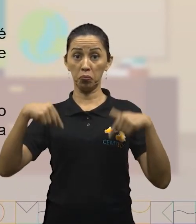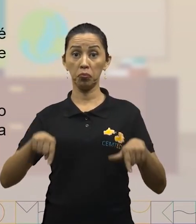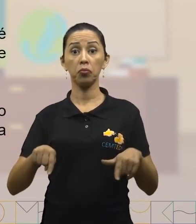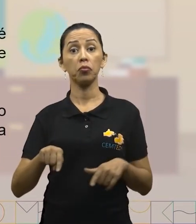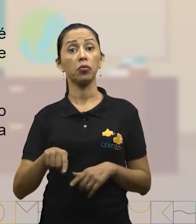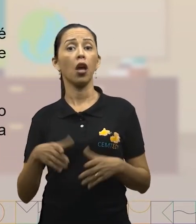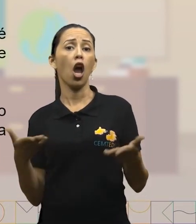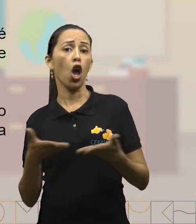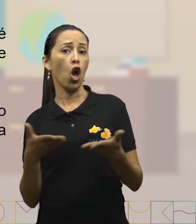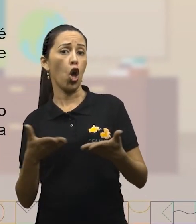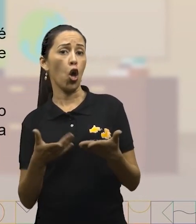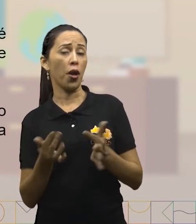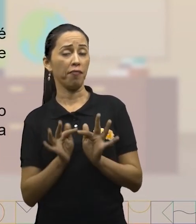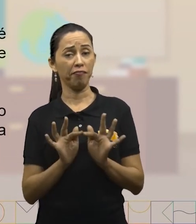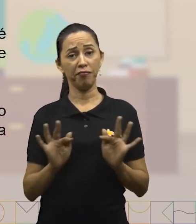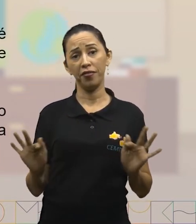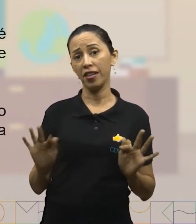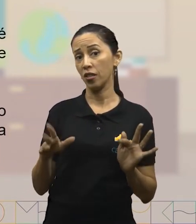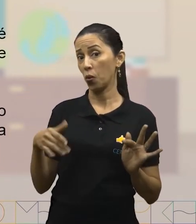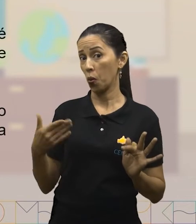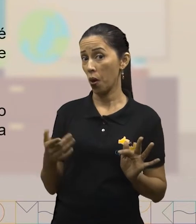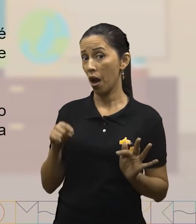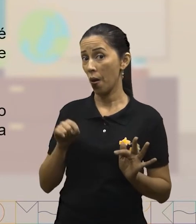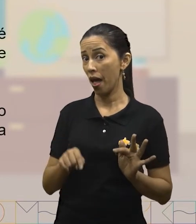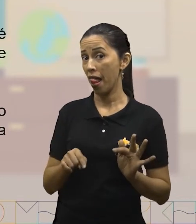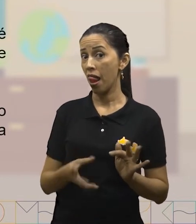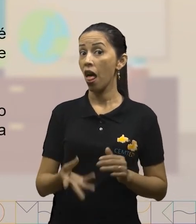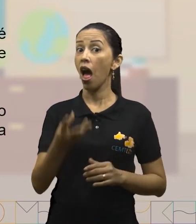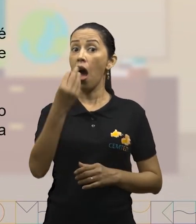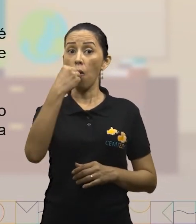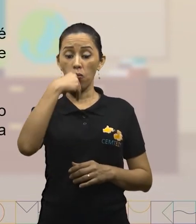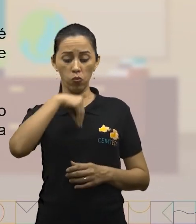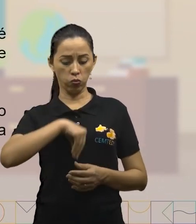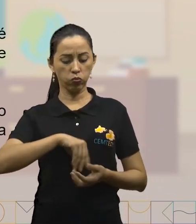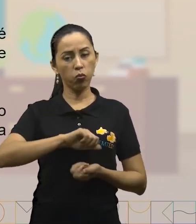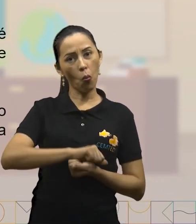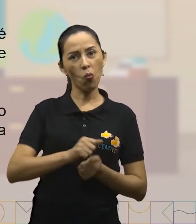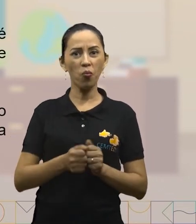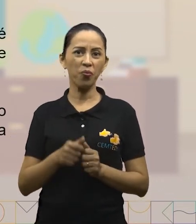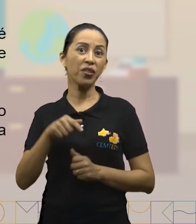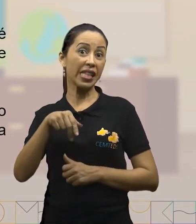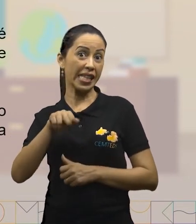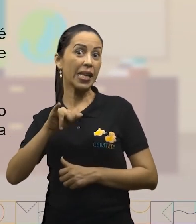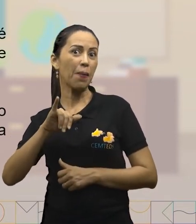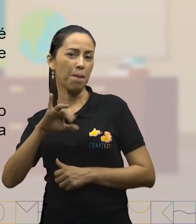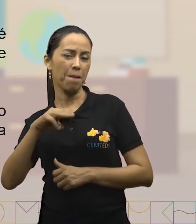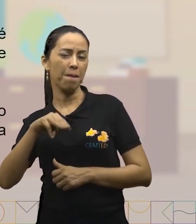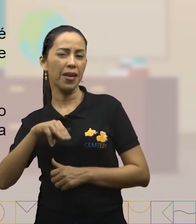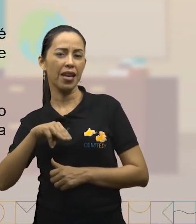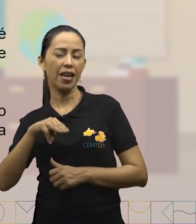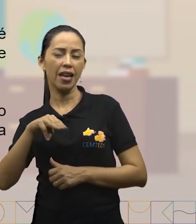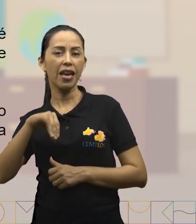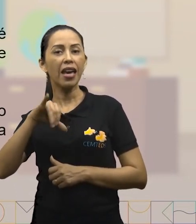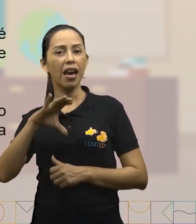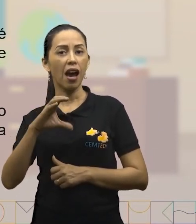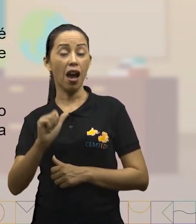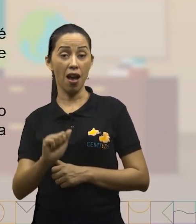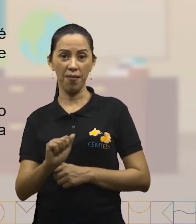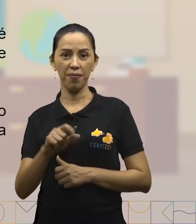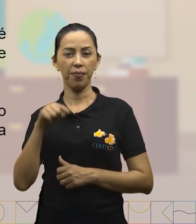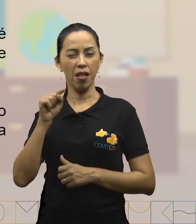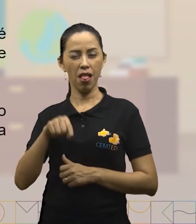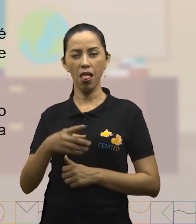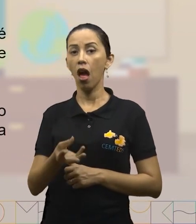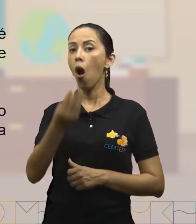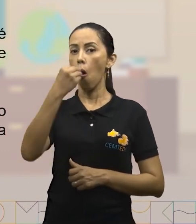frase ficou muito fácil. A digestão química, que foi o que sobrou, é aquela na qual